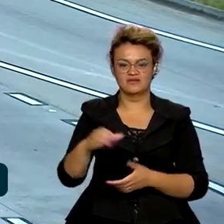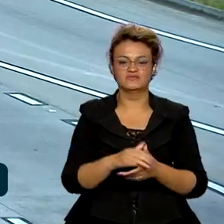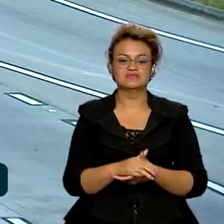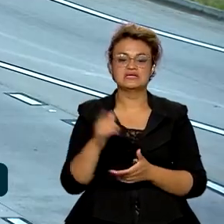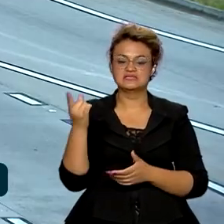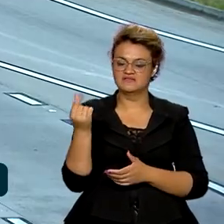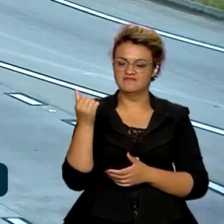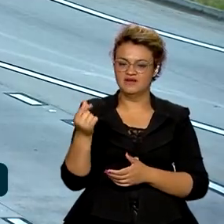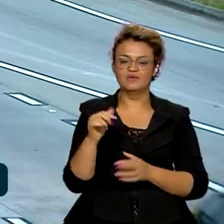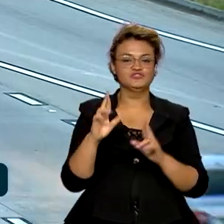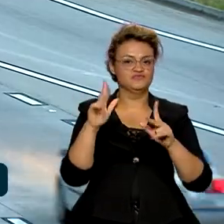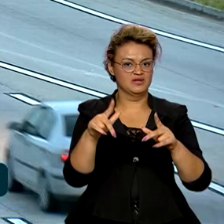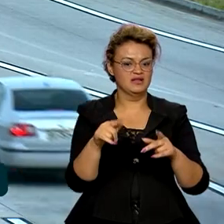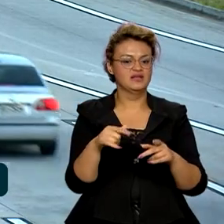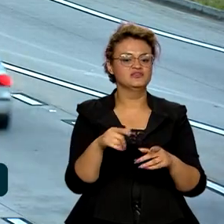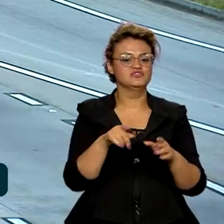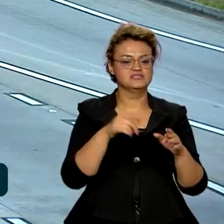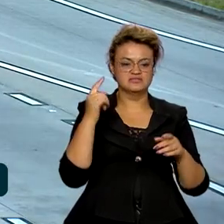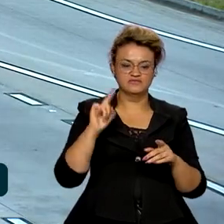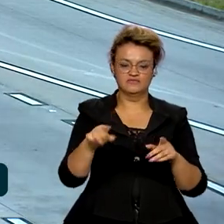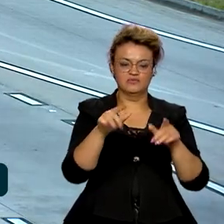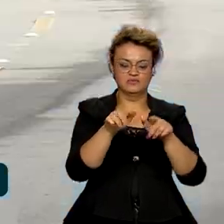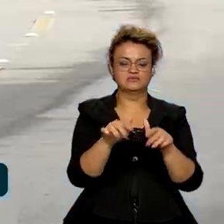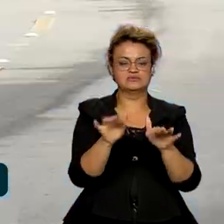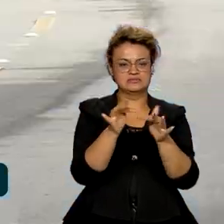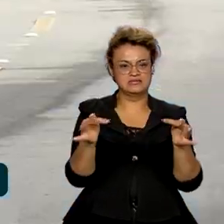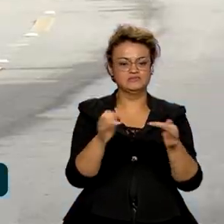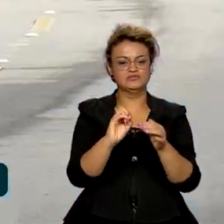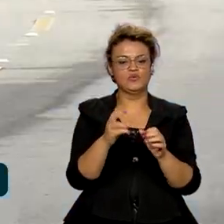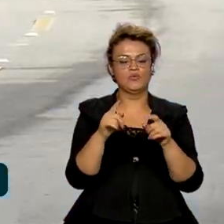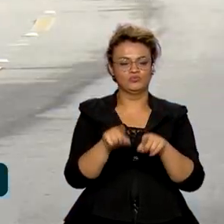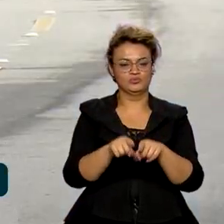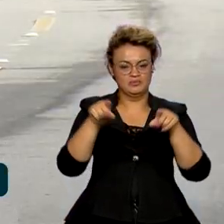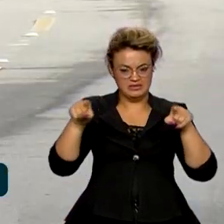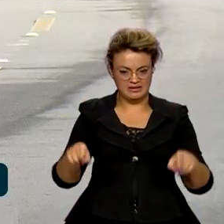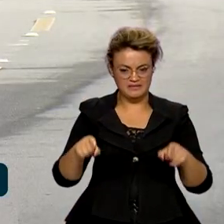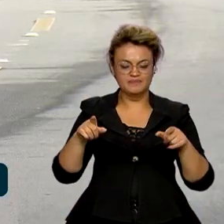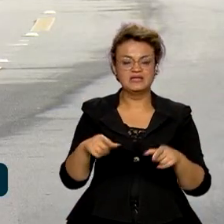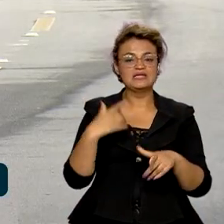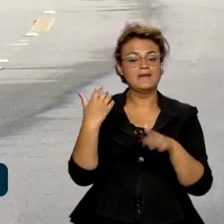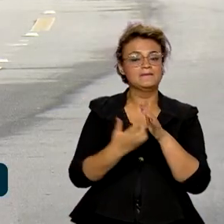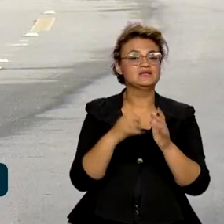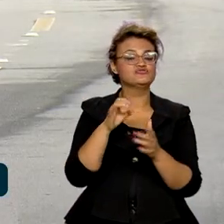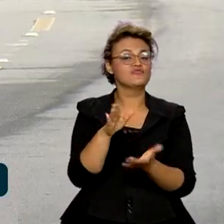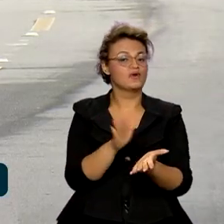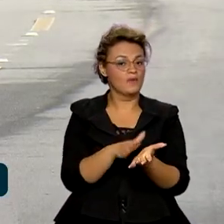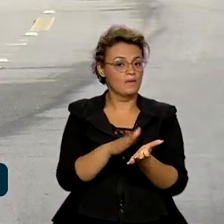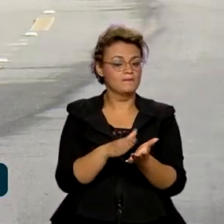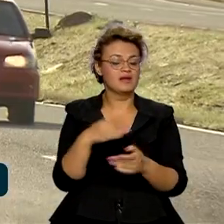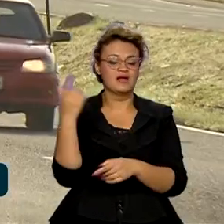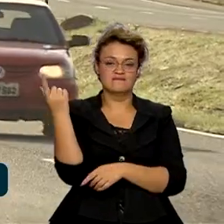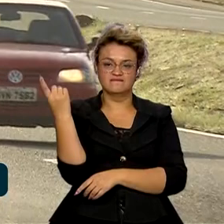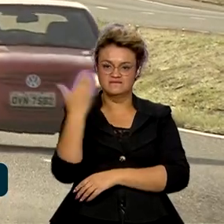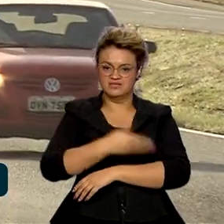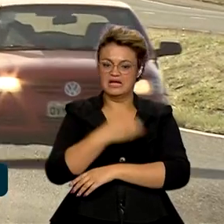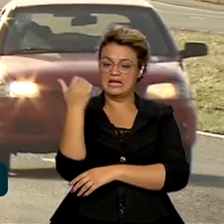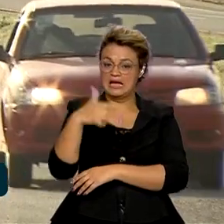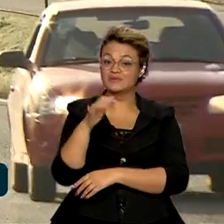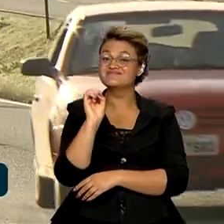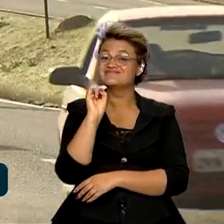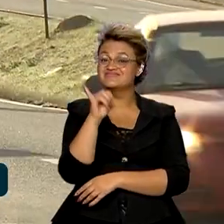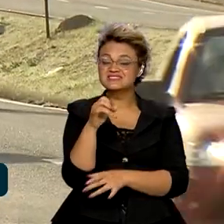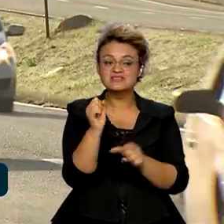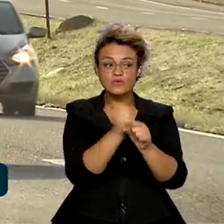valor será diferente para a pista simples e duplicada e a concessionária só poderá cobrar o valor mais alto depois de